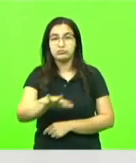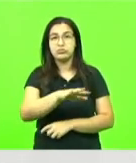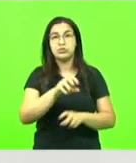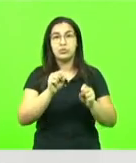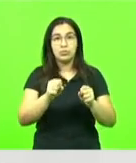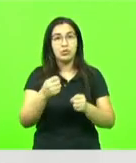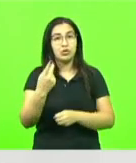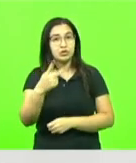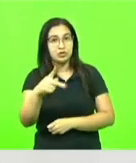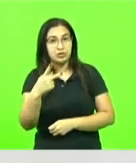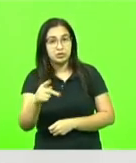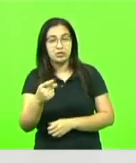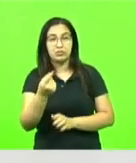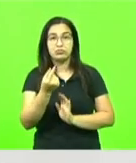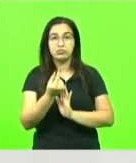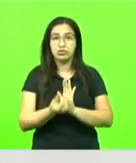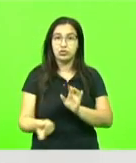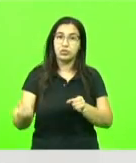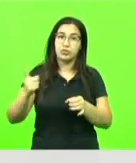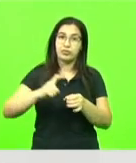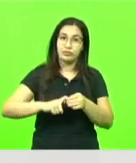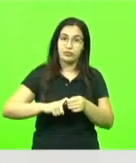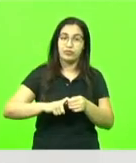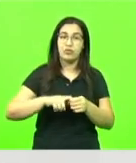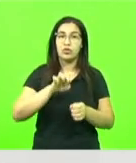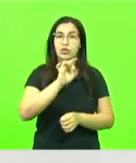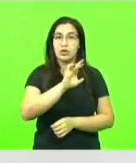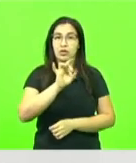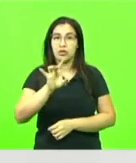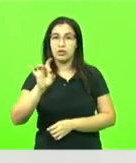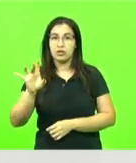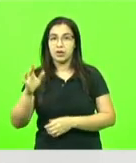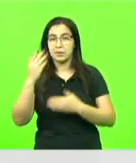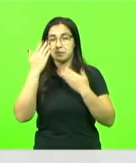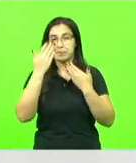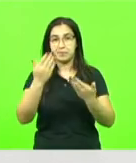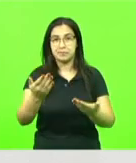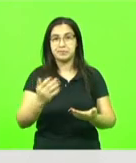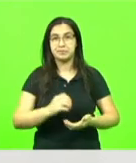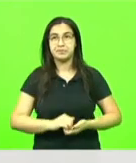dinheiro do imposto retornando novamente para cada um de vocês. Muito obrigado.